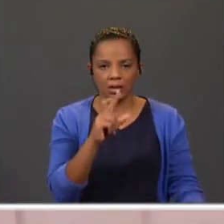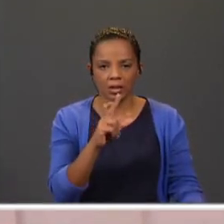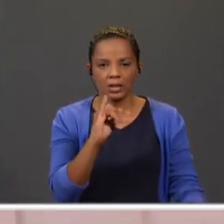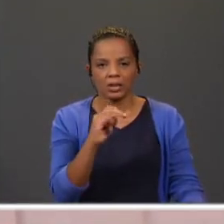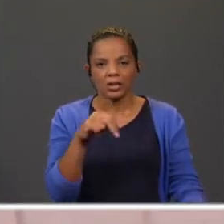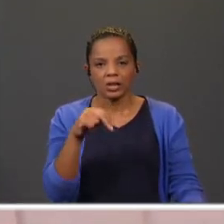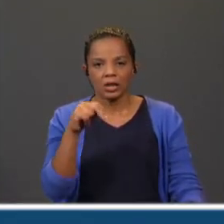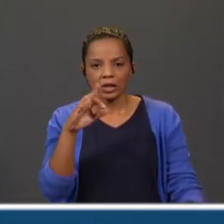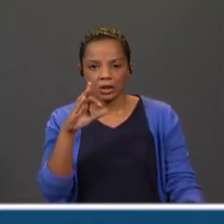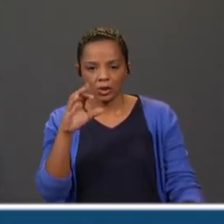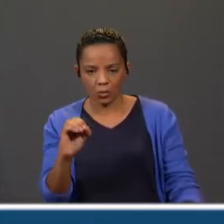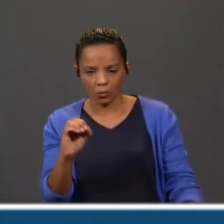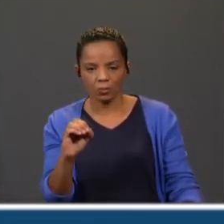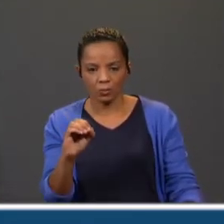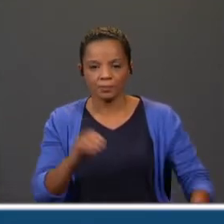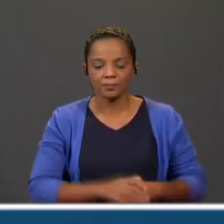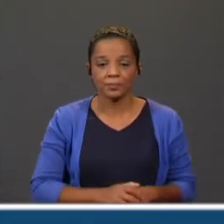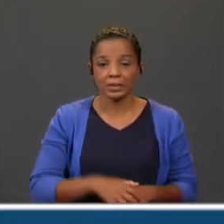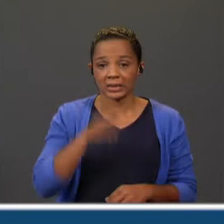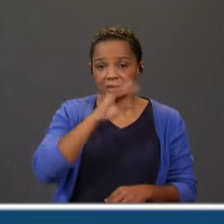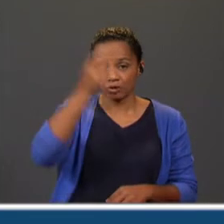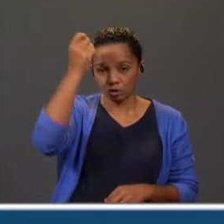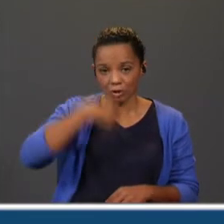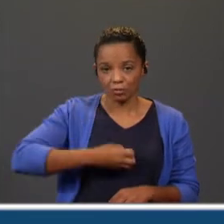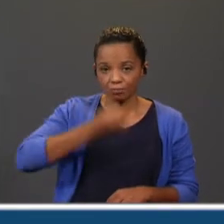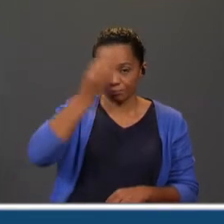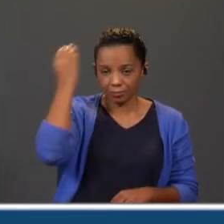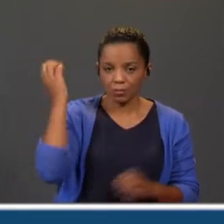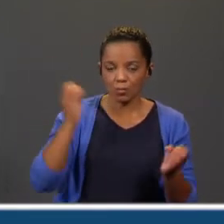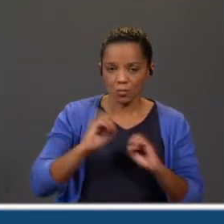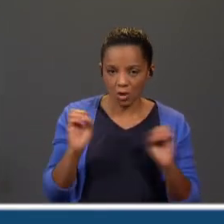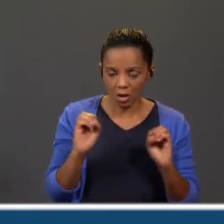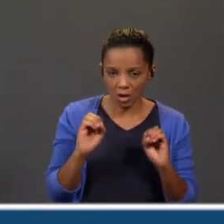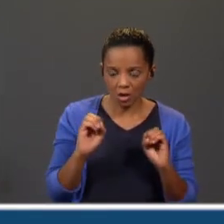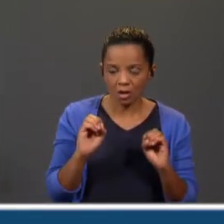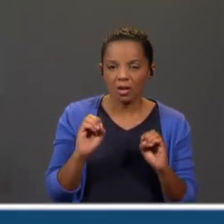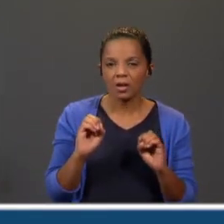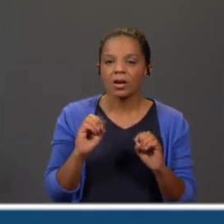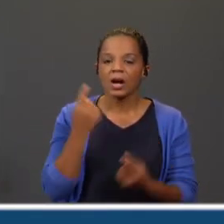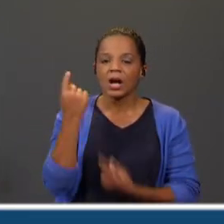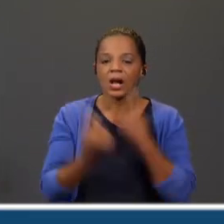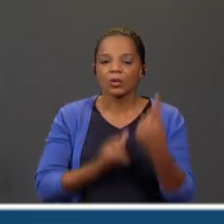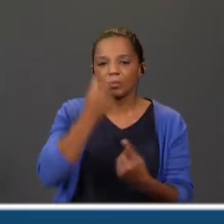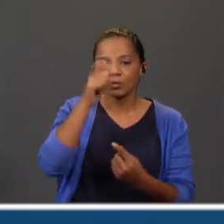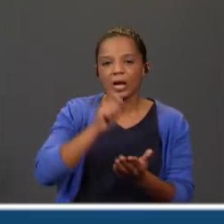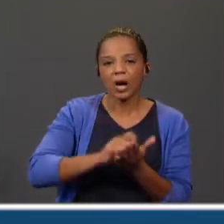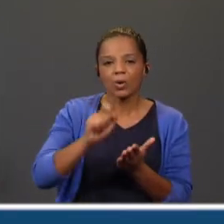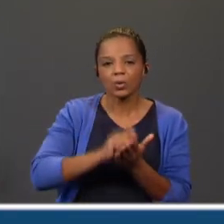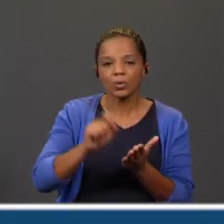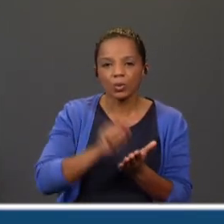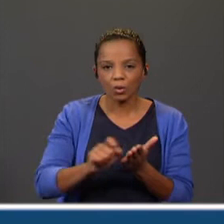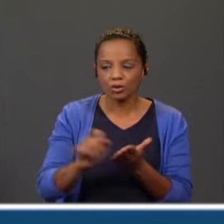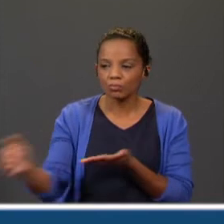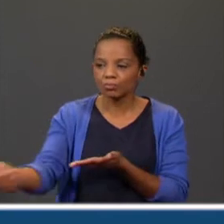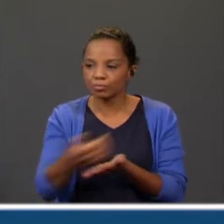Para que estas narrativas não sejam esquecidas, são passadas a escrito por alguns autores que as